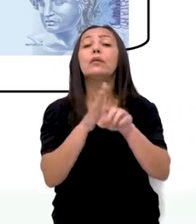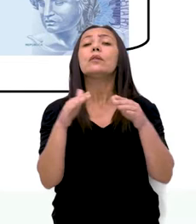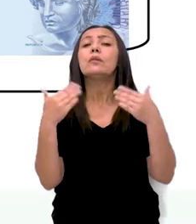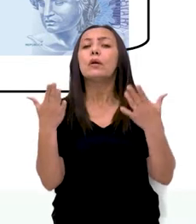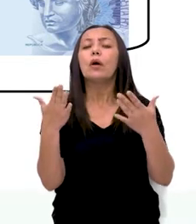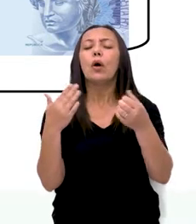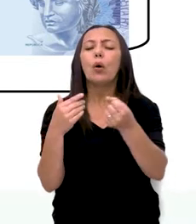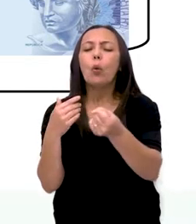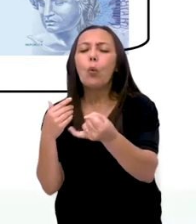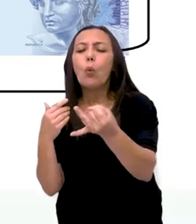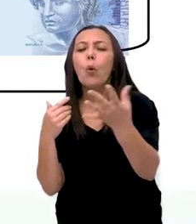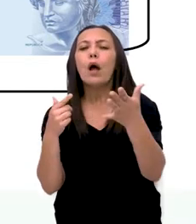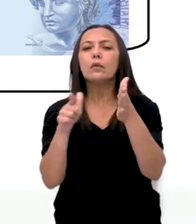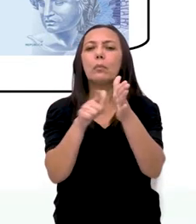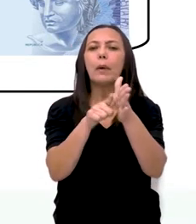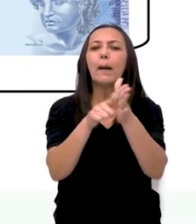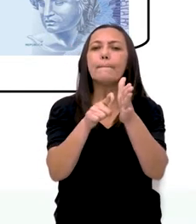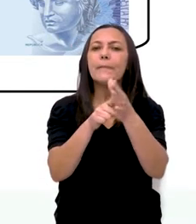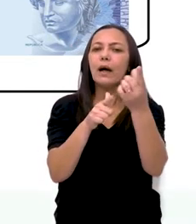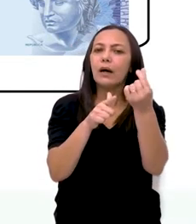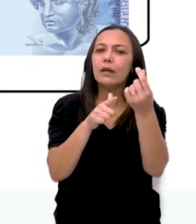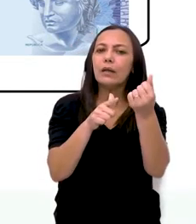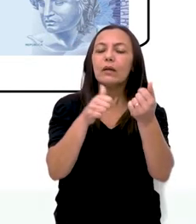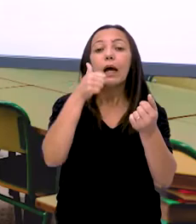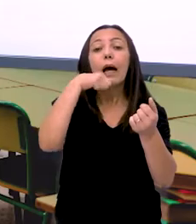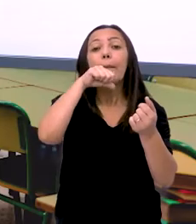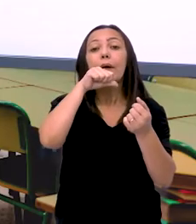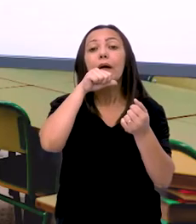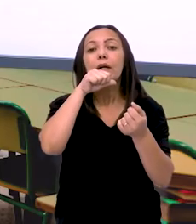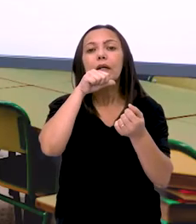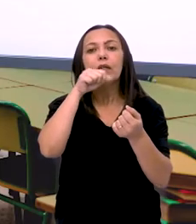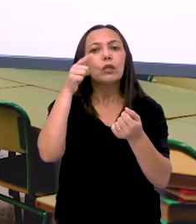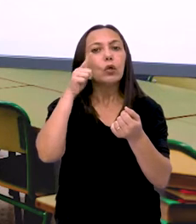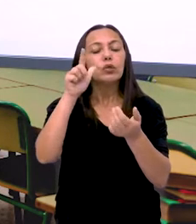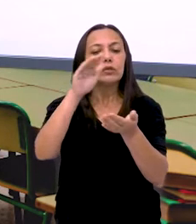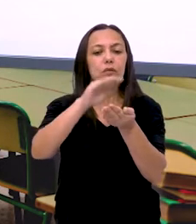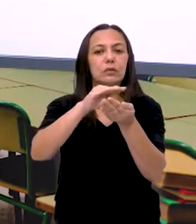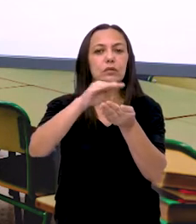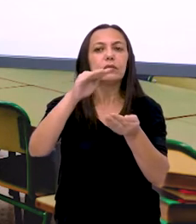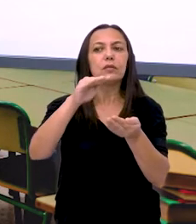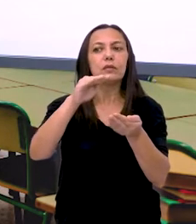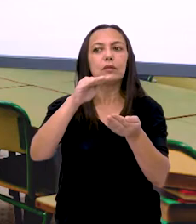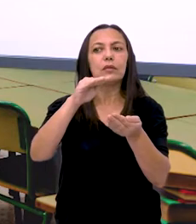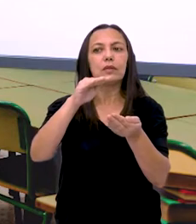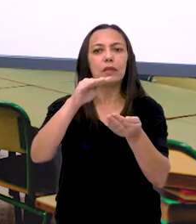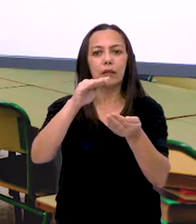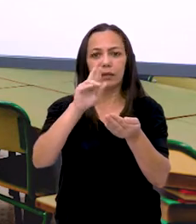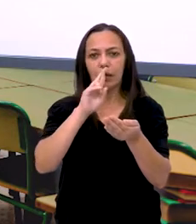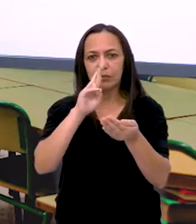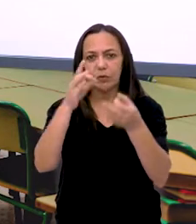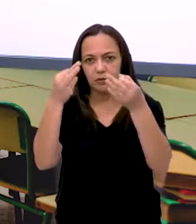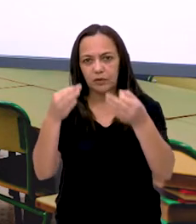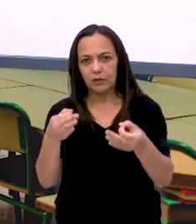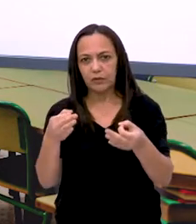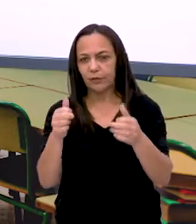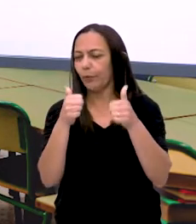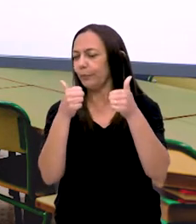pergunta é. Quantas cédulas a mãe de Marina conseguiu juntar? Tua resposta bateu com essa.